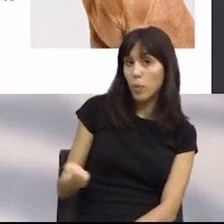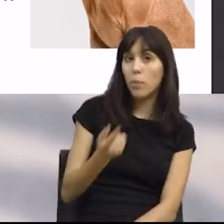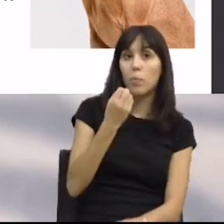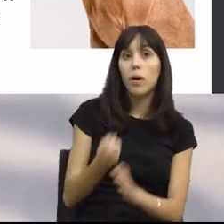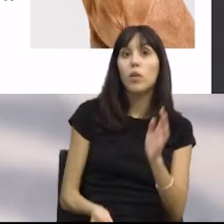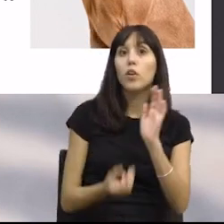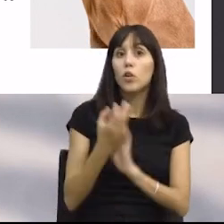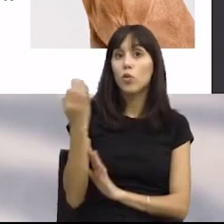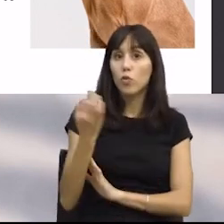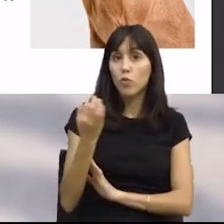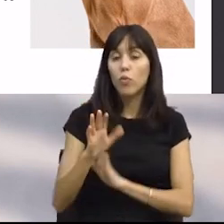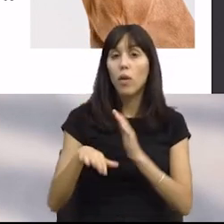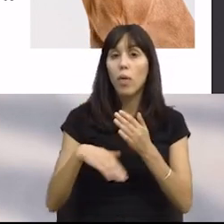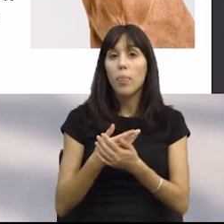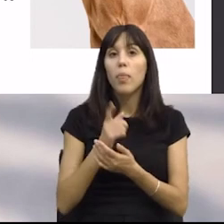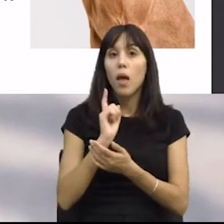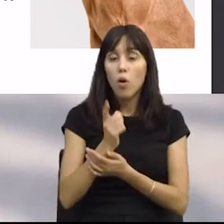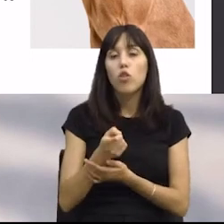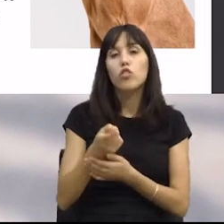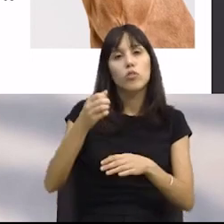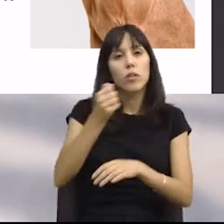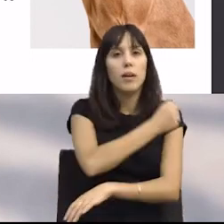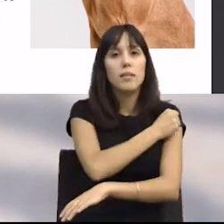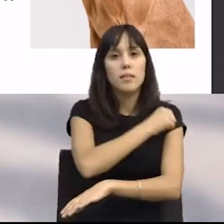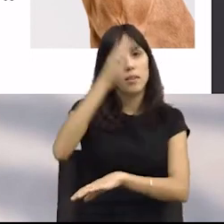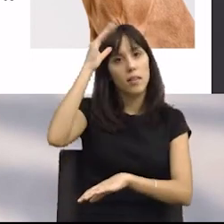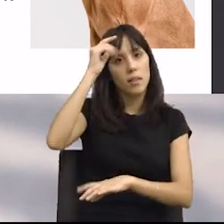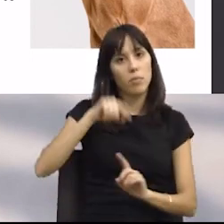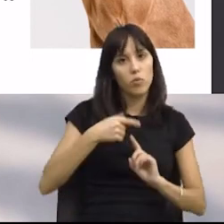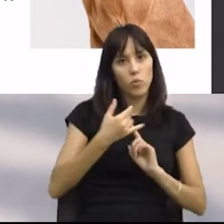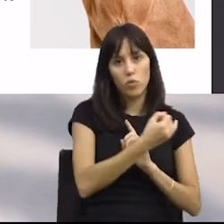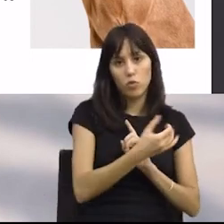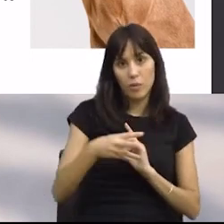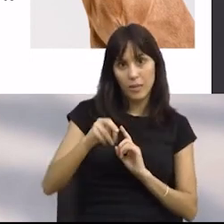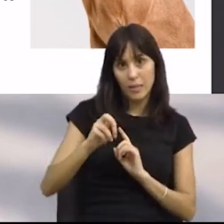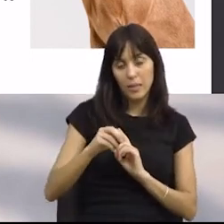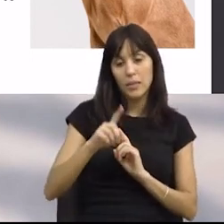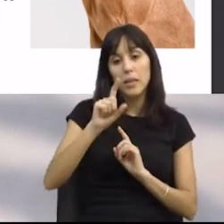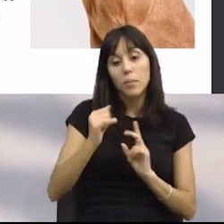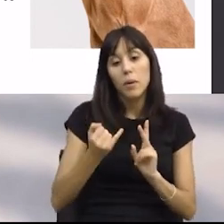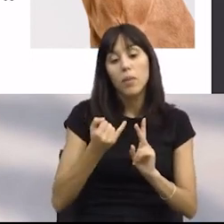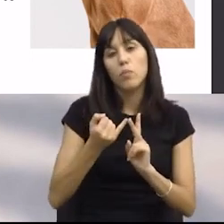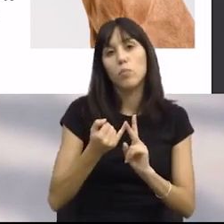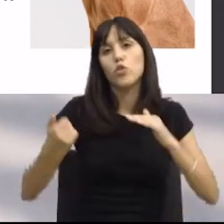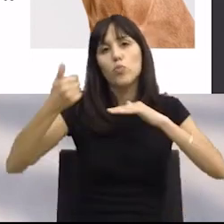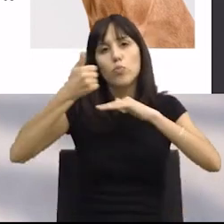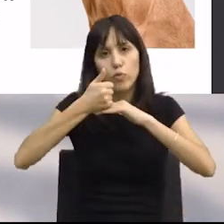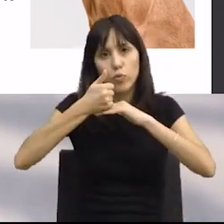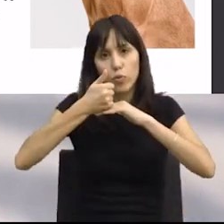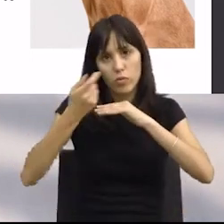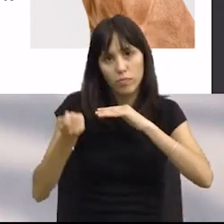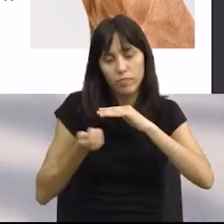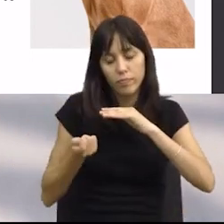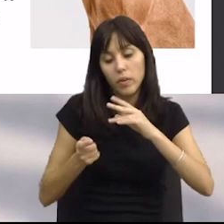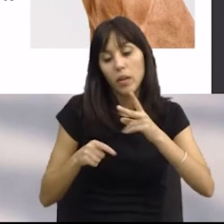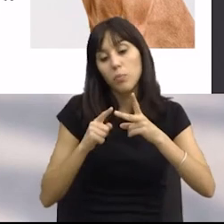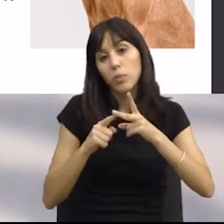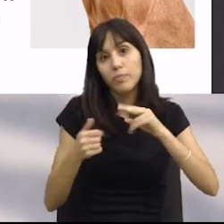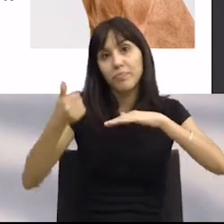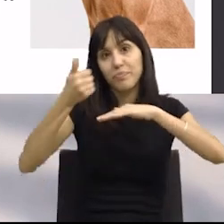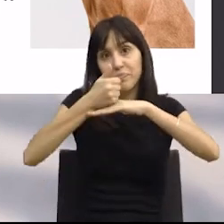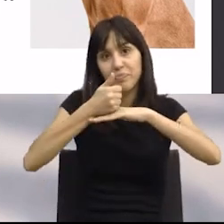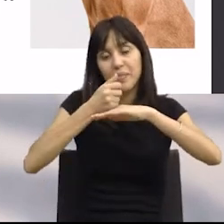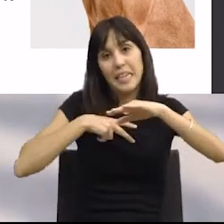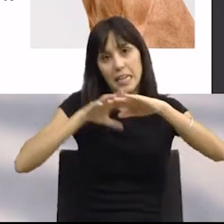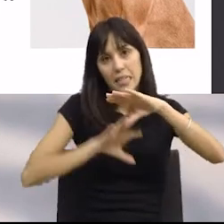2013, e, entretanto, em 2021 foi criado também o cargo de provedor dos animais